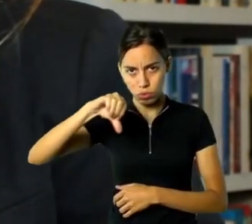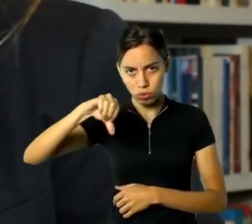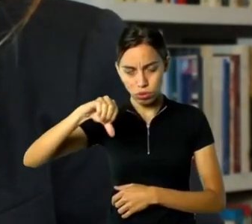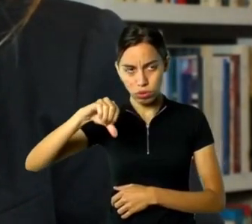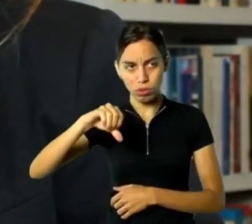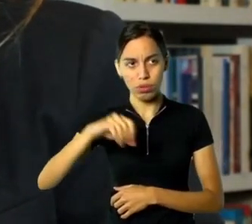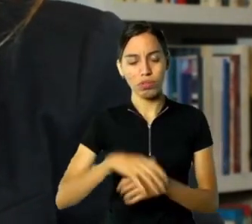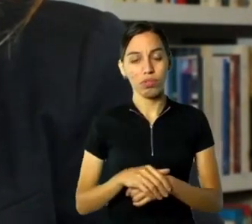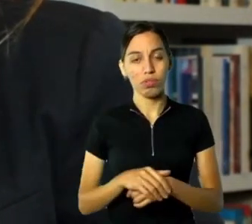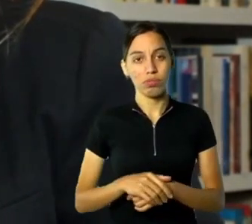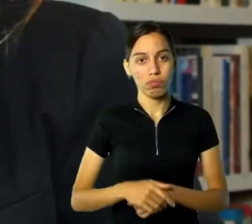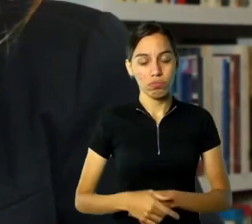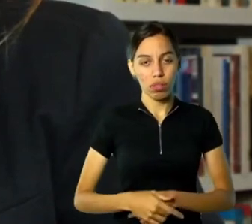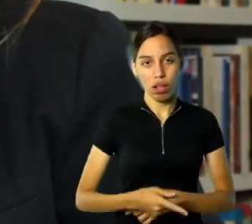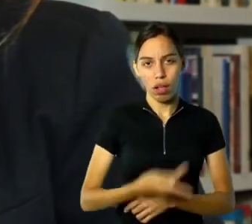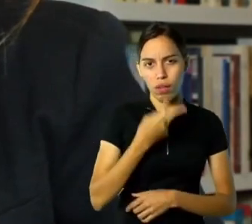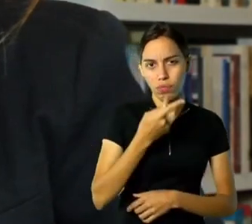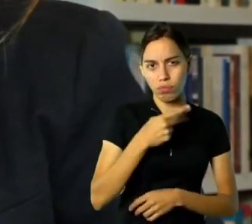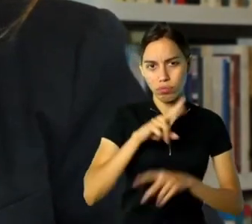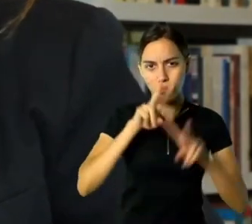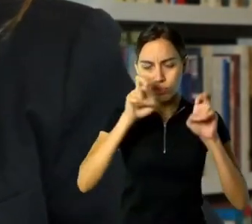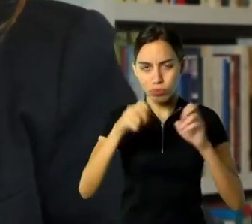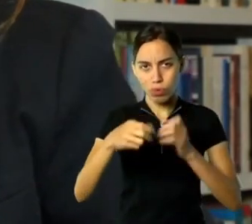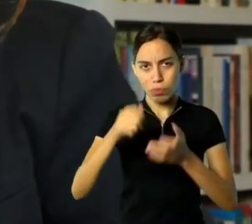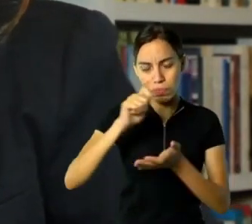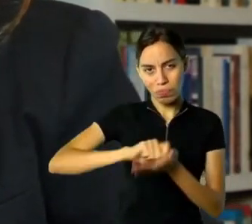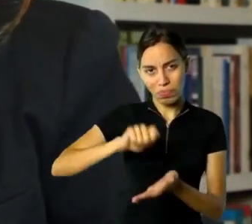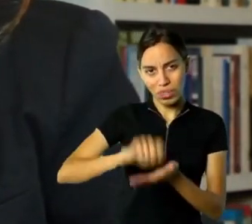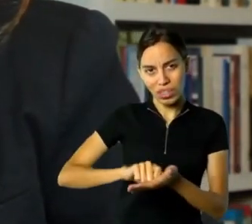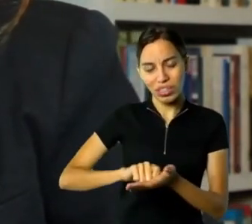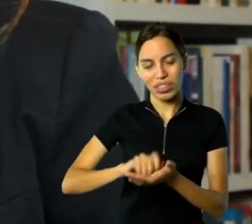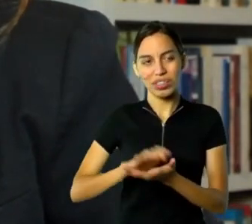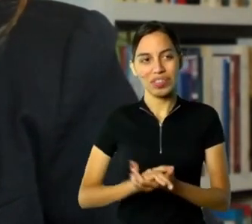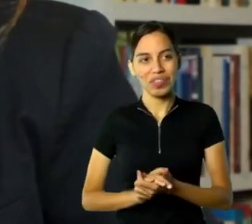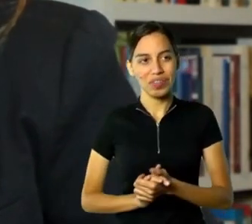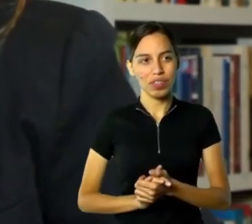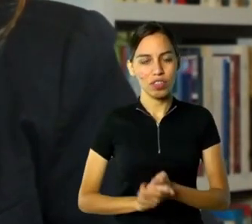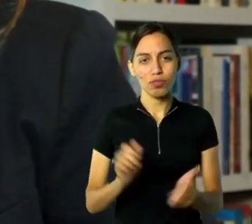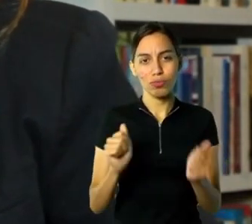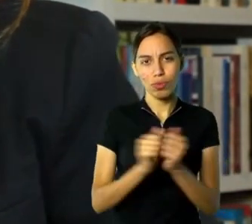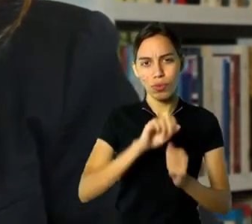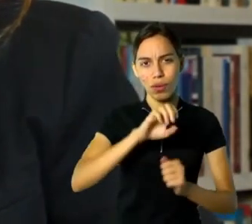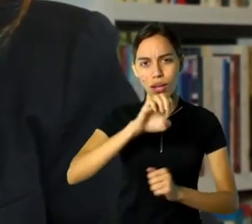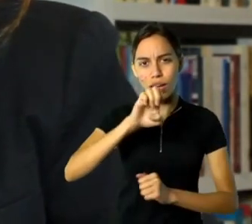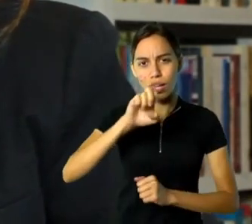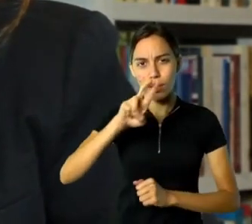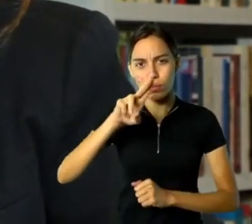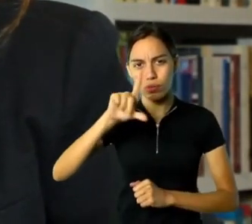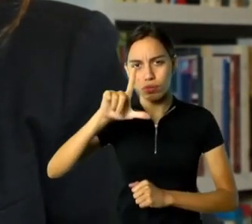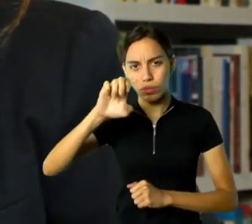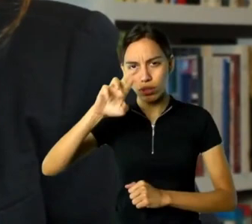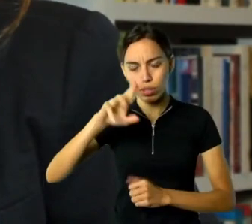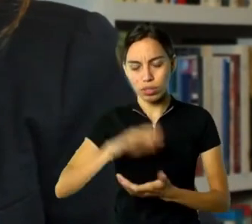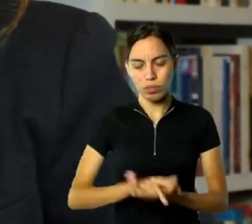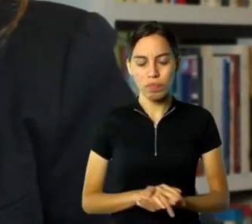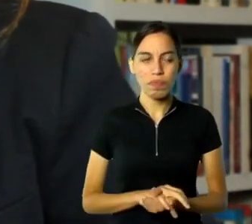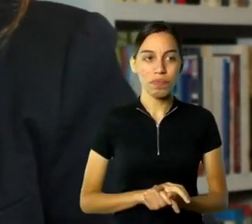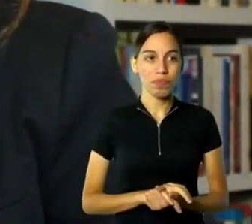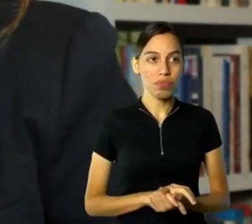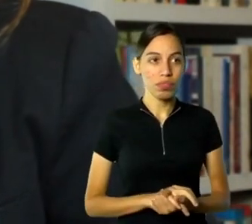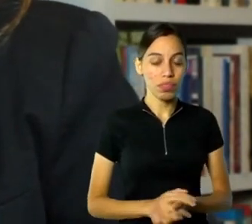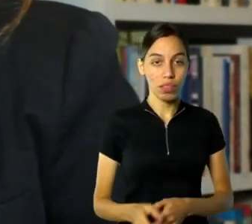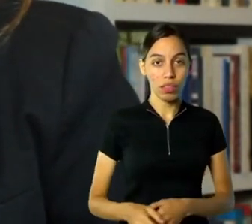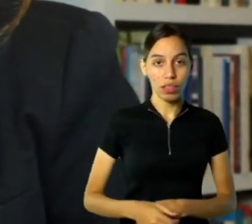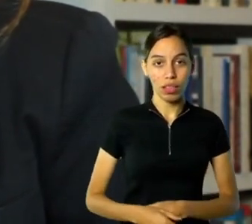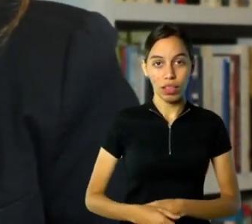coautoria com Euler Corrade, de O Rei da Roleta, A Incrível Vida, de Joaquim